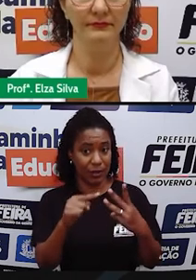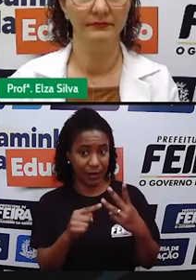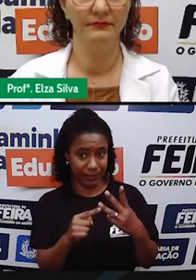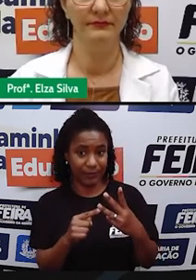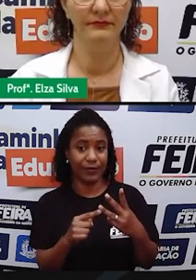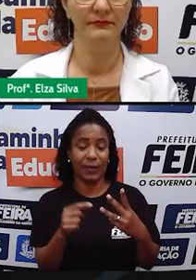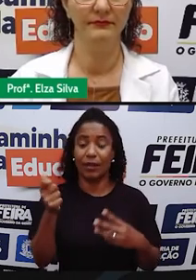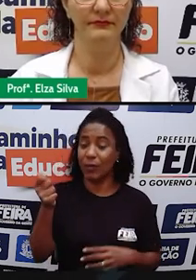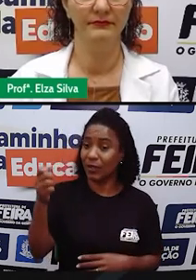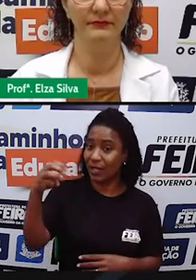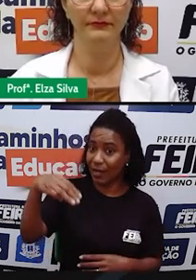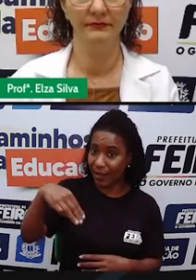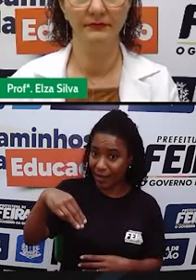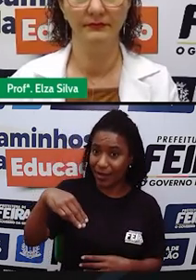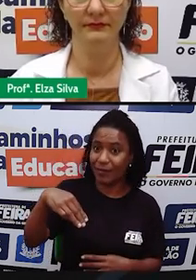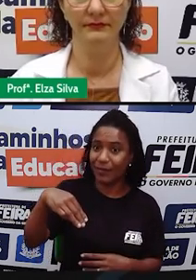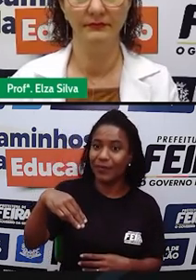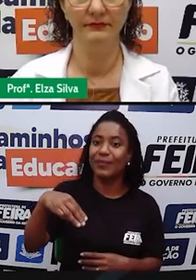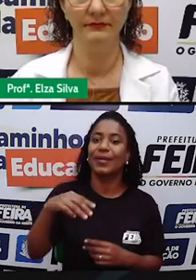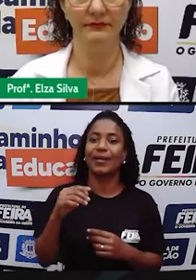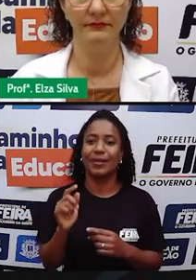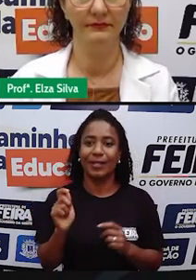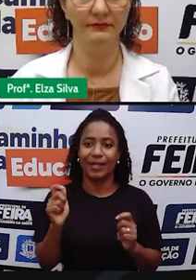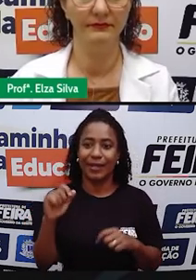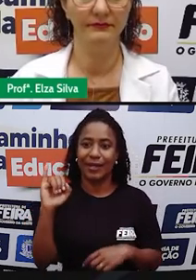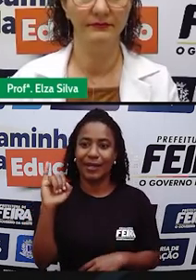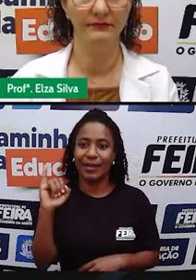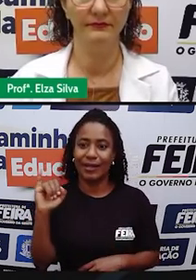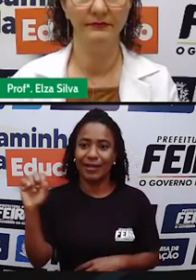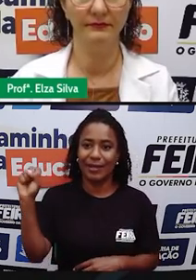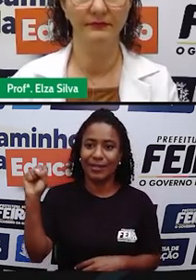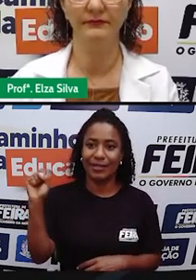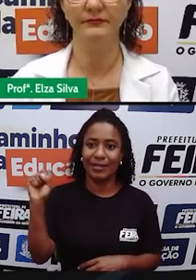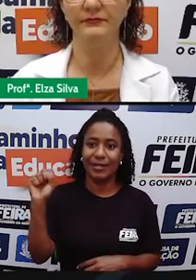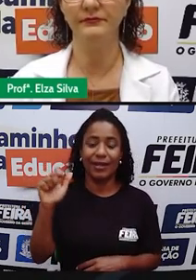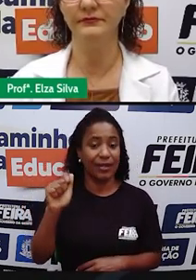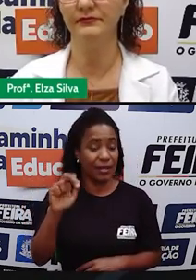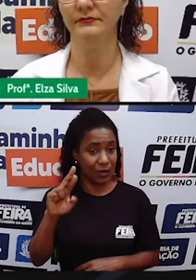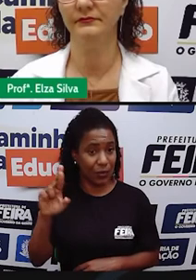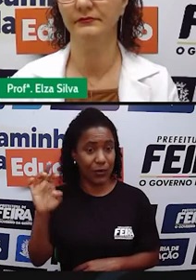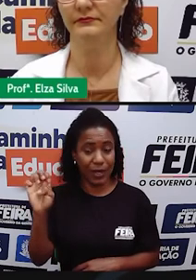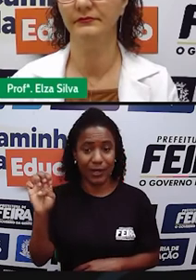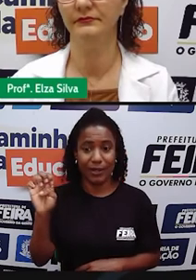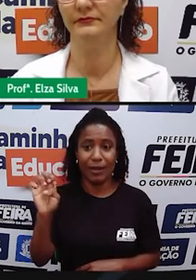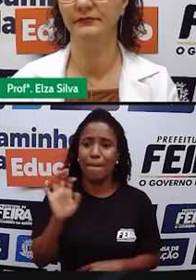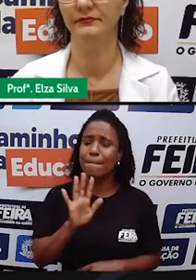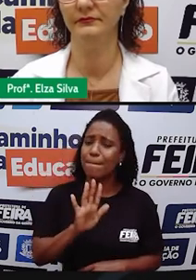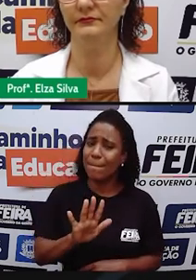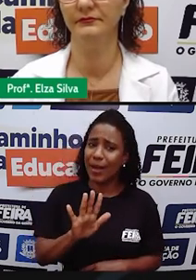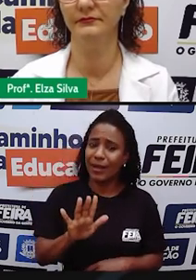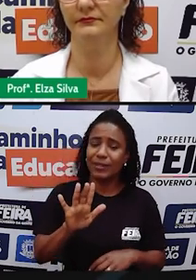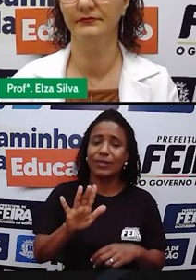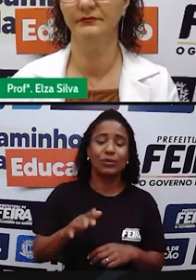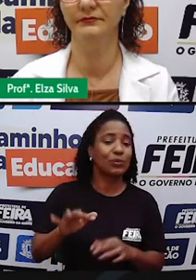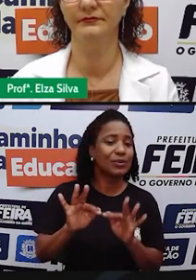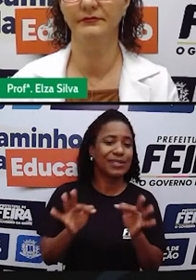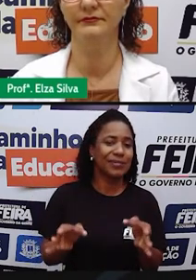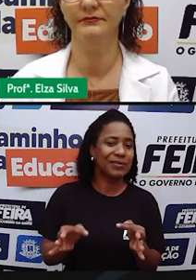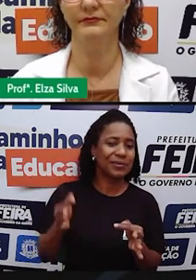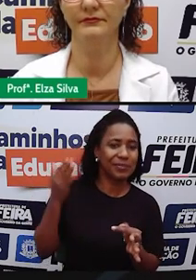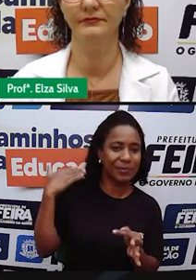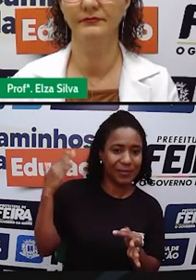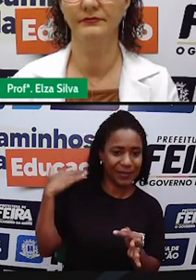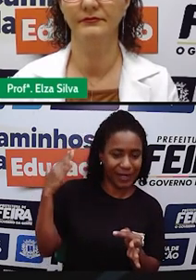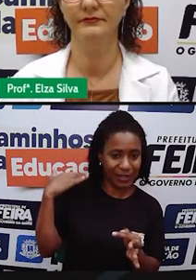and is and are E no simple past nós temos apenas duas formas Então o